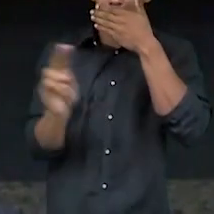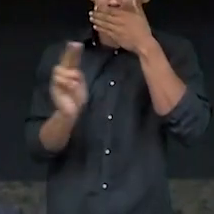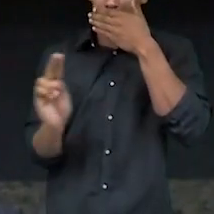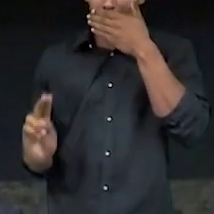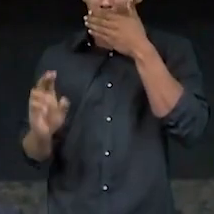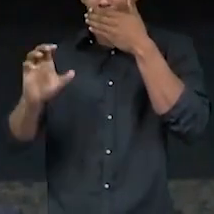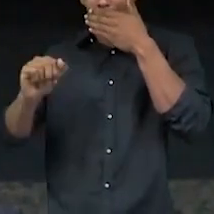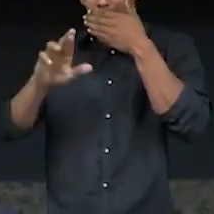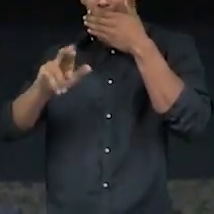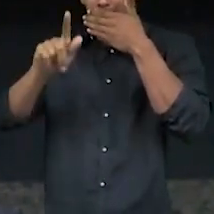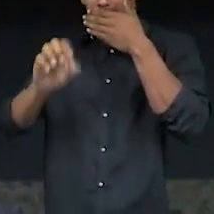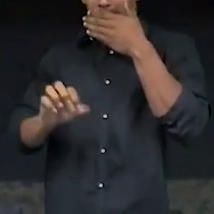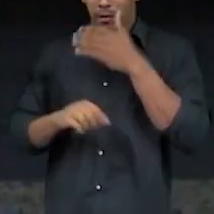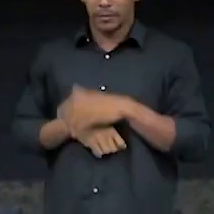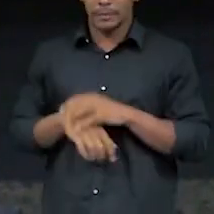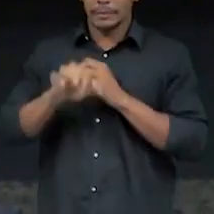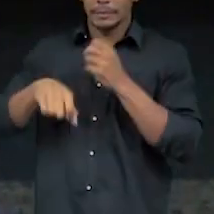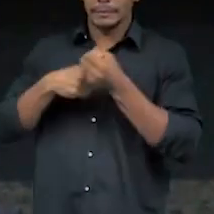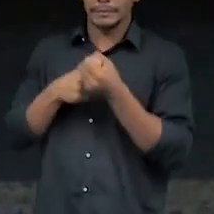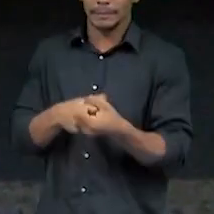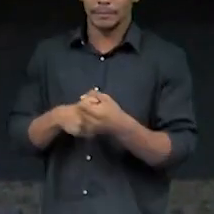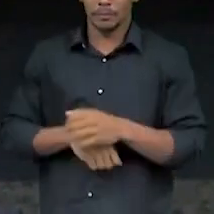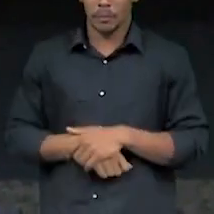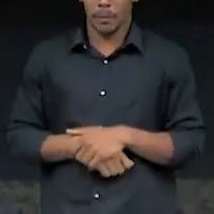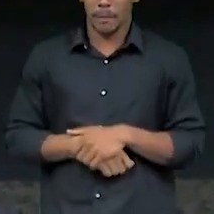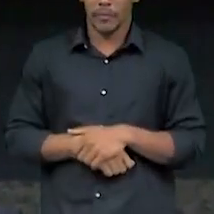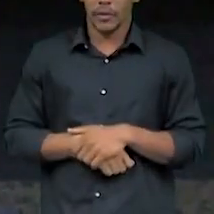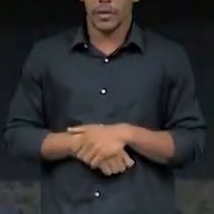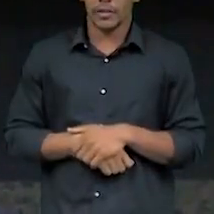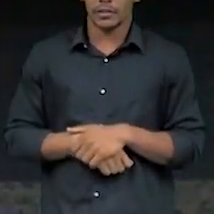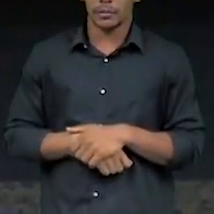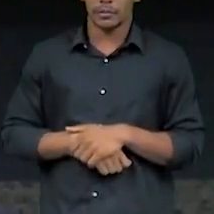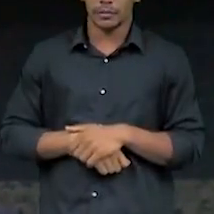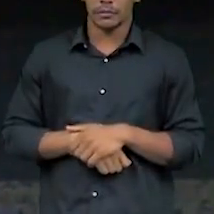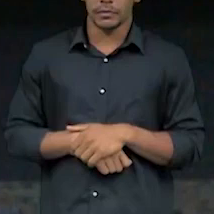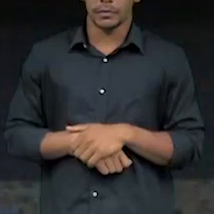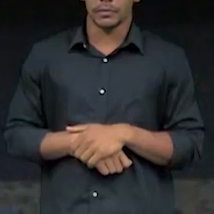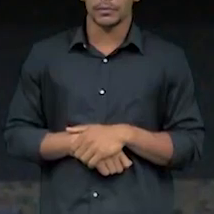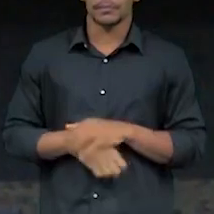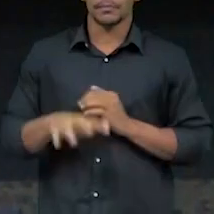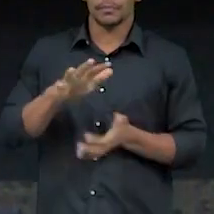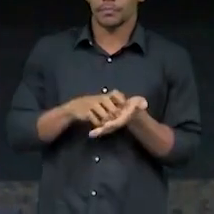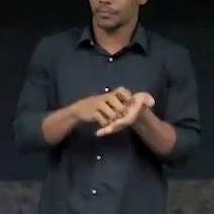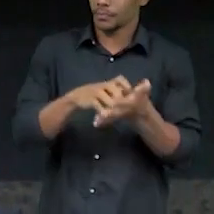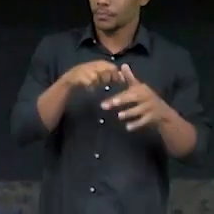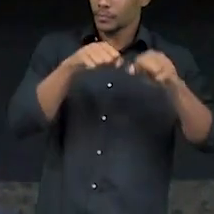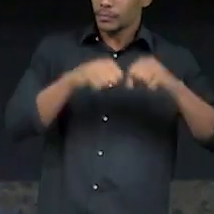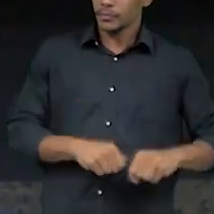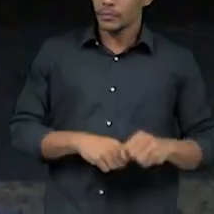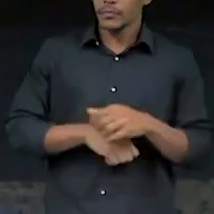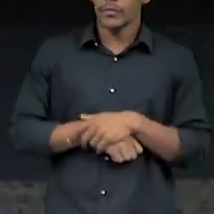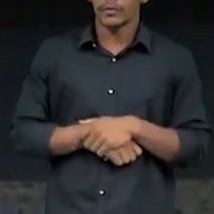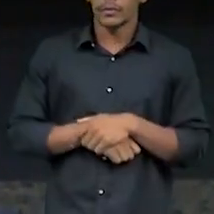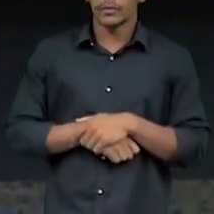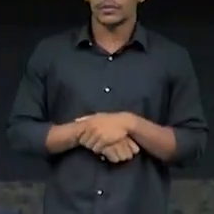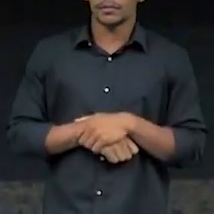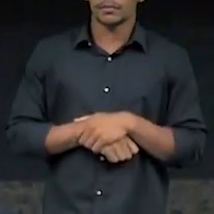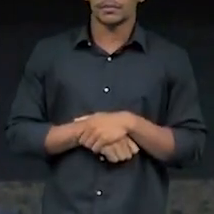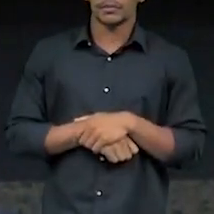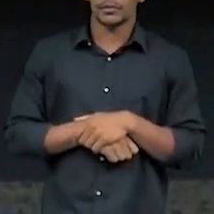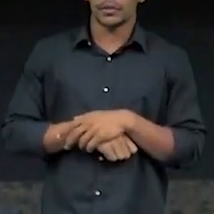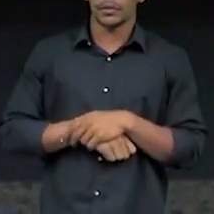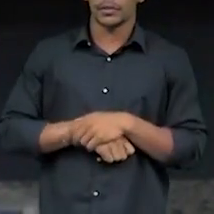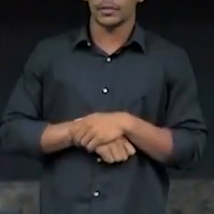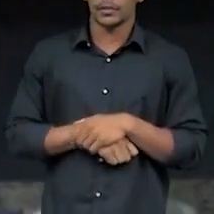cargos de auxiliar ambiental, técnico ambiental, e também dos servidores que desempenham essa função, que será dada nesse